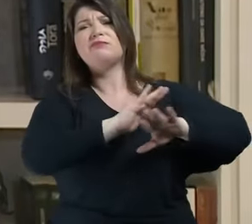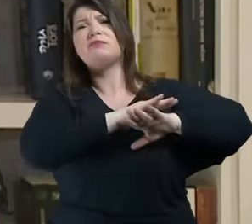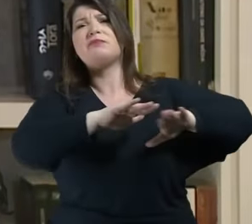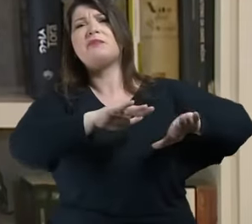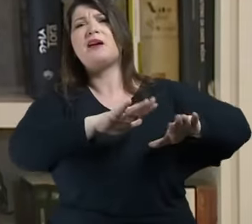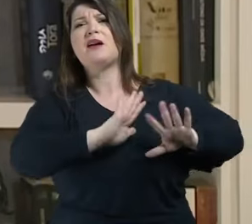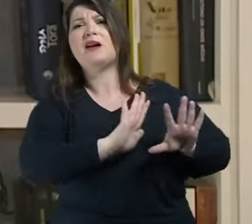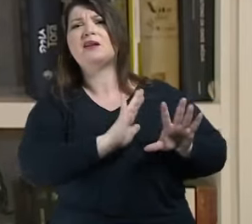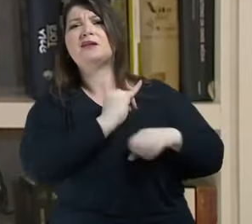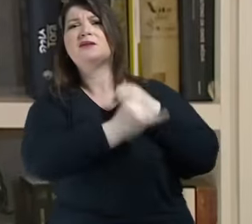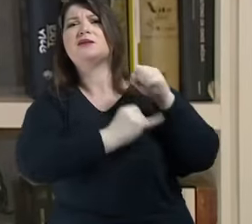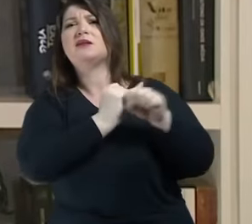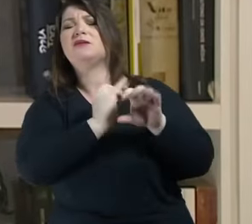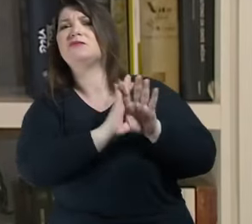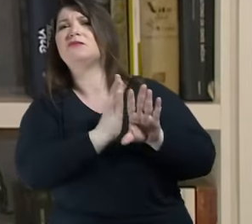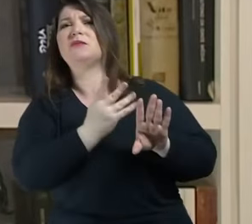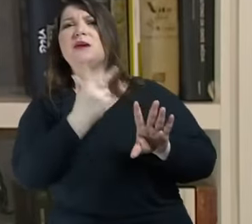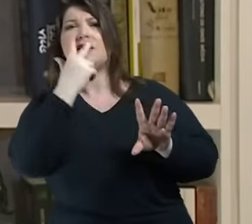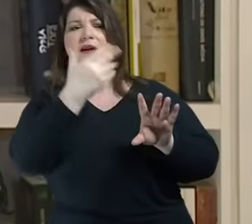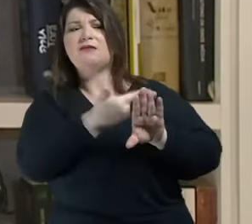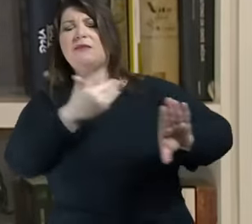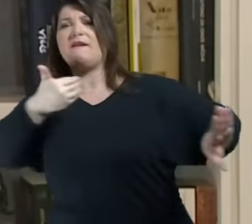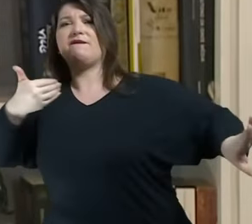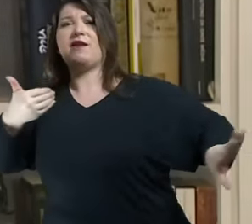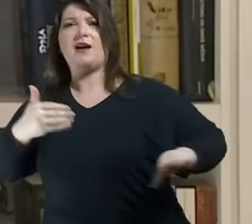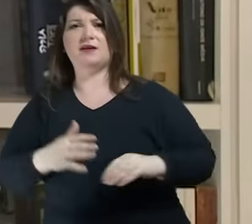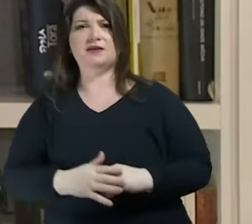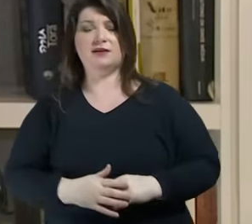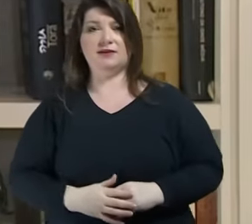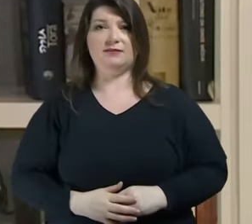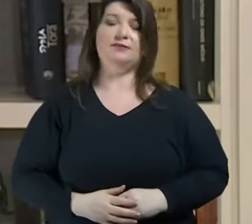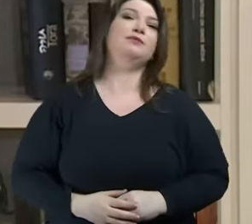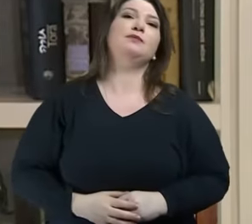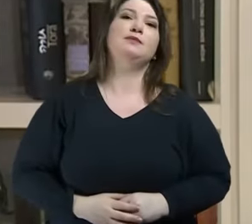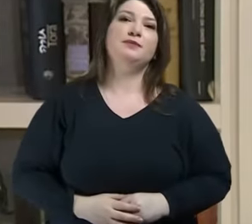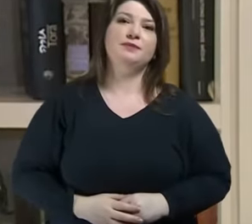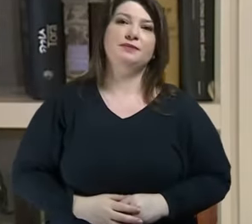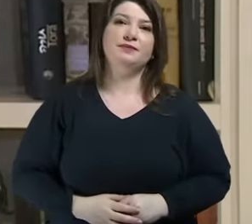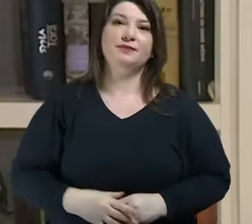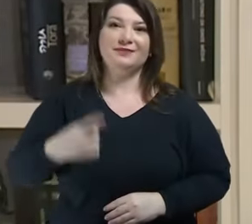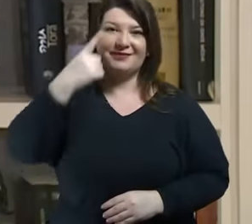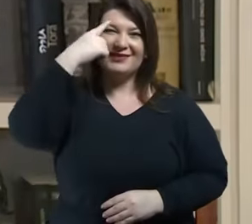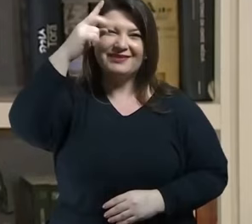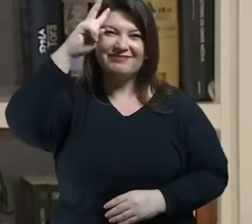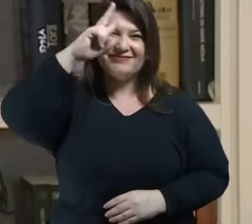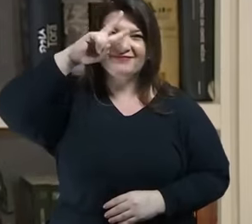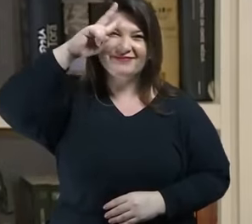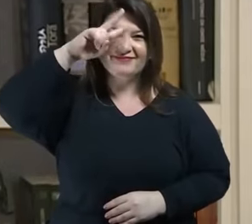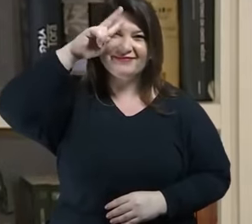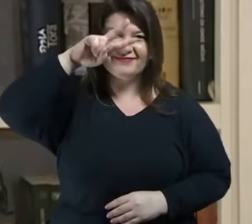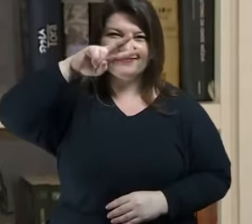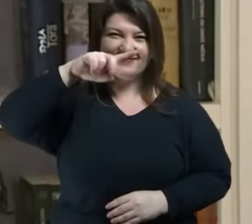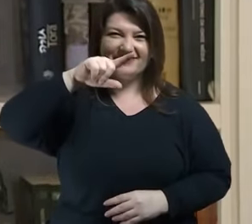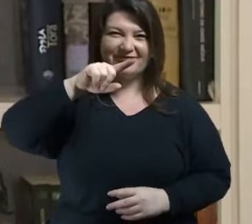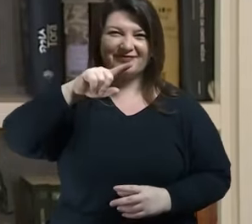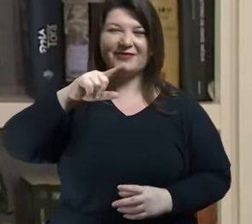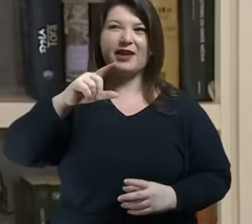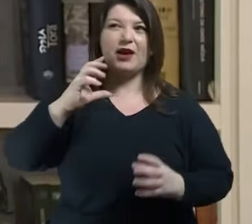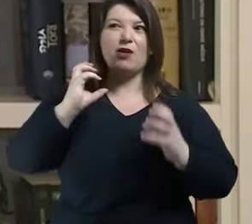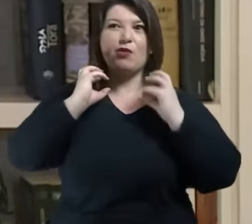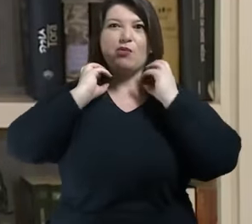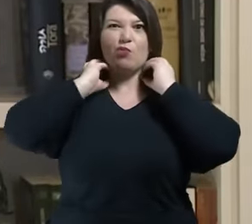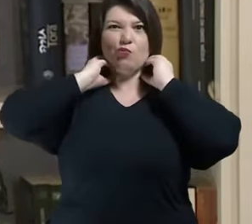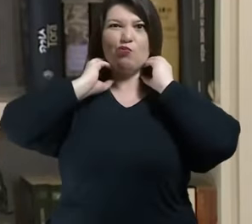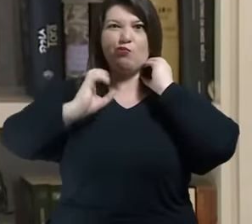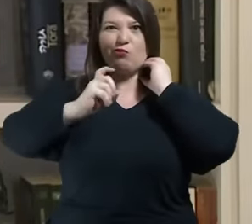complicado porque quando o monstro se separa do criador os dois romperam um vínculo extraordinário